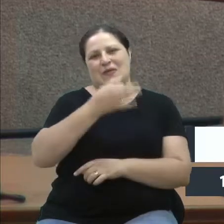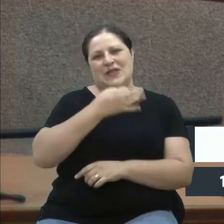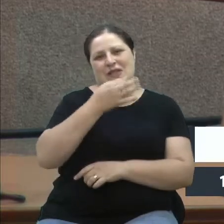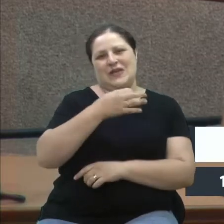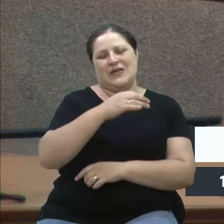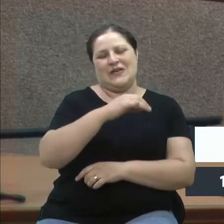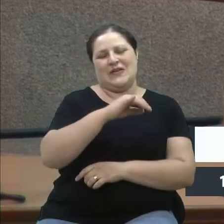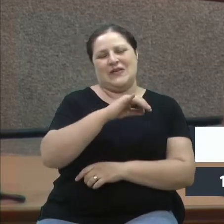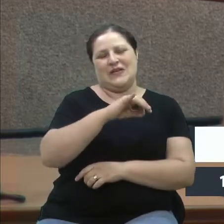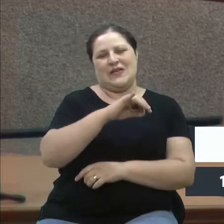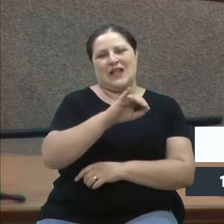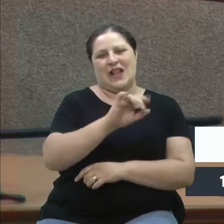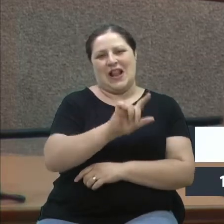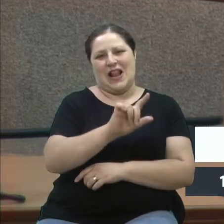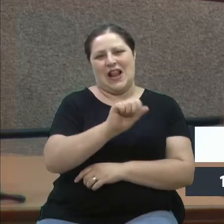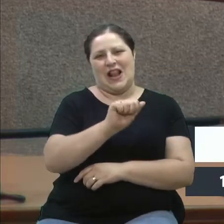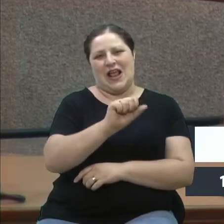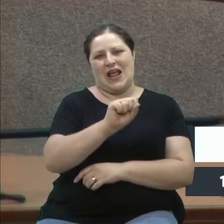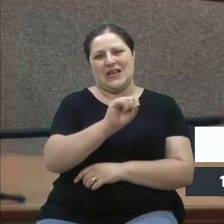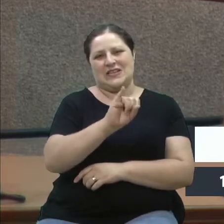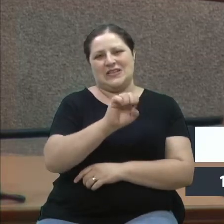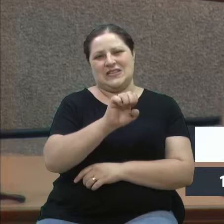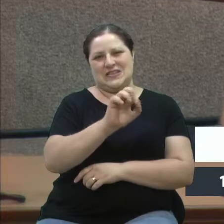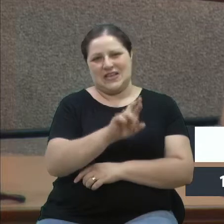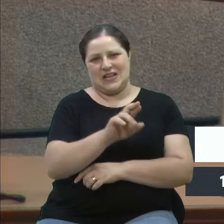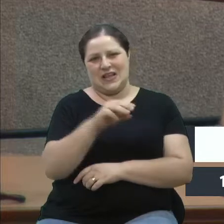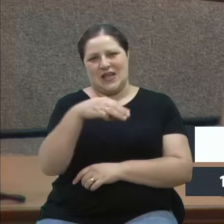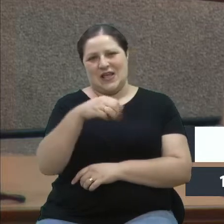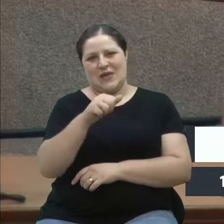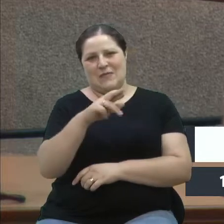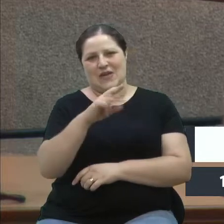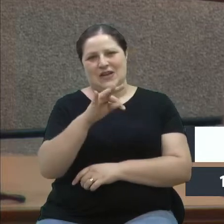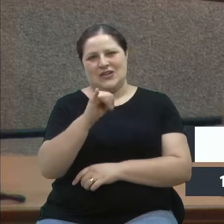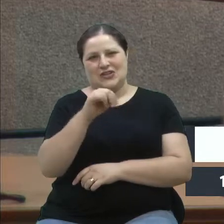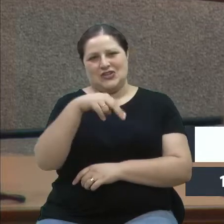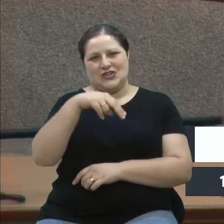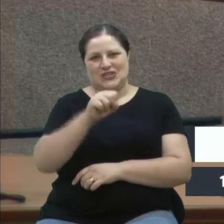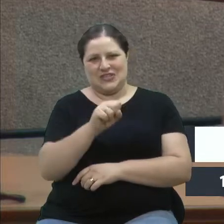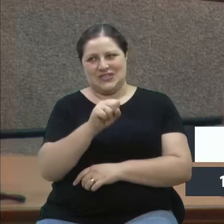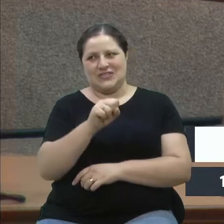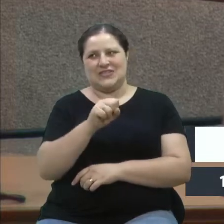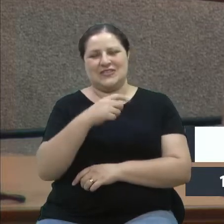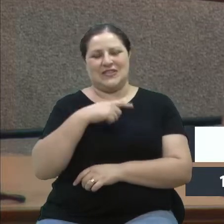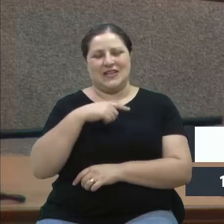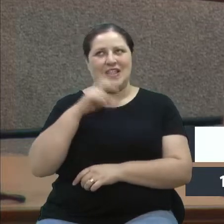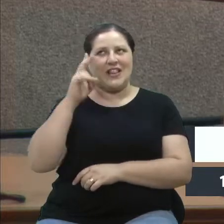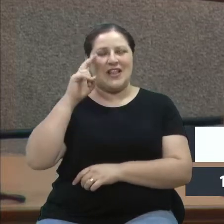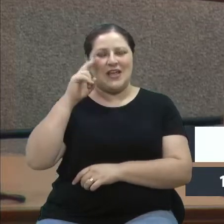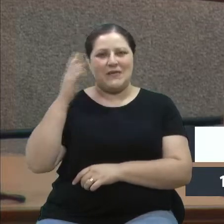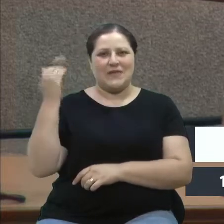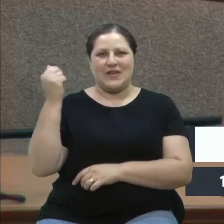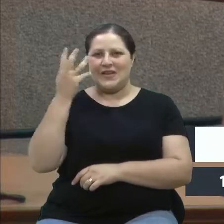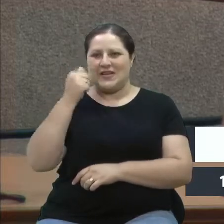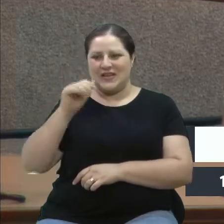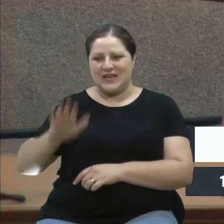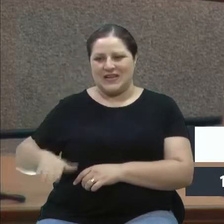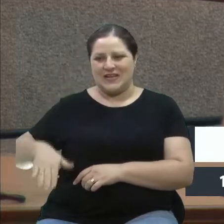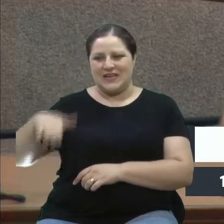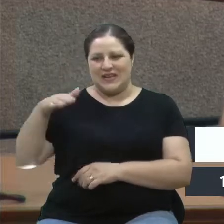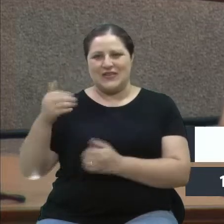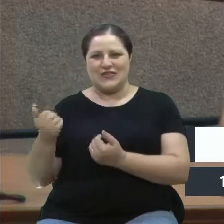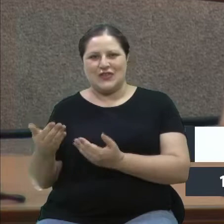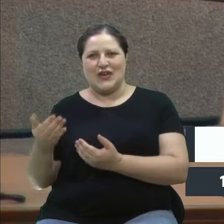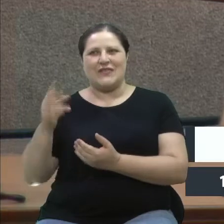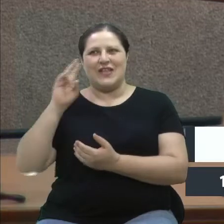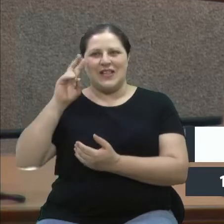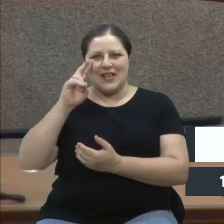marcaram assim, não tem como eu falar os meio-dias da minha infância, da minha juventude sem falar do Jornal do Almoço. Então, vida longa ao Jornal